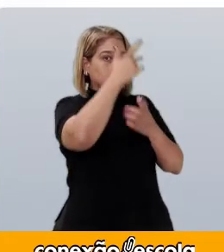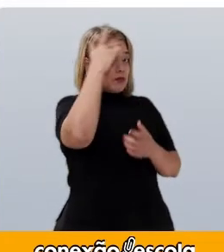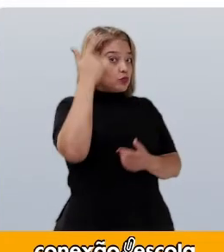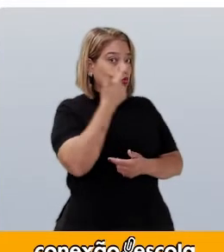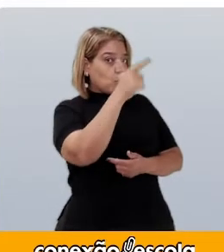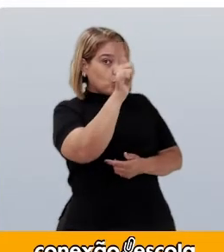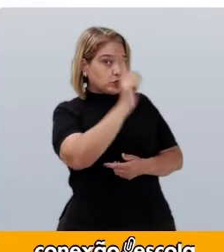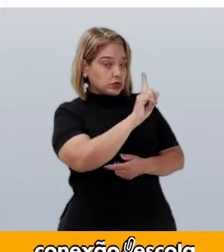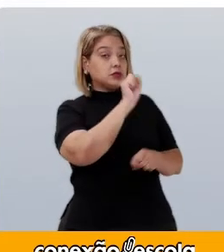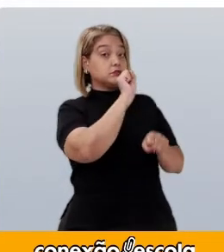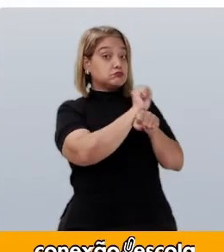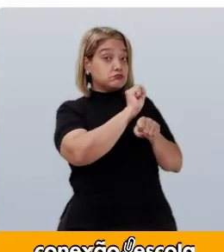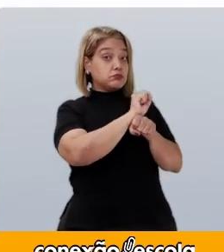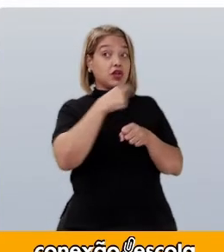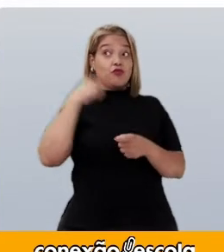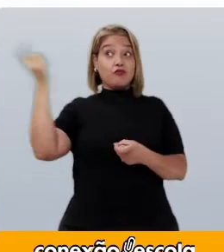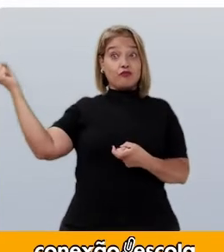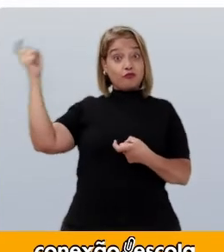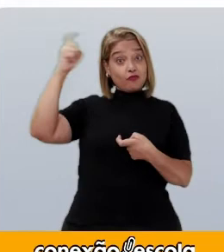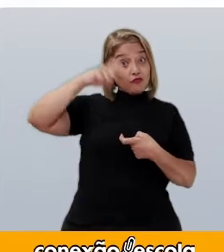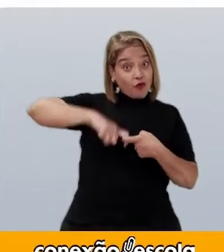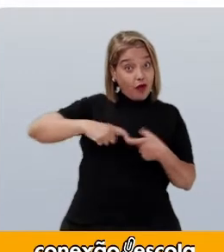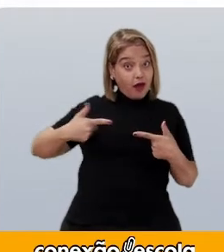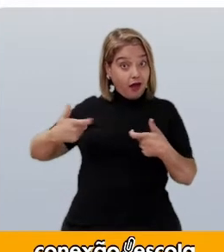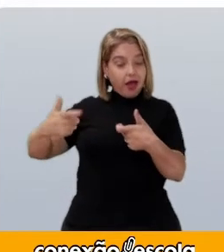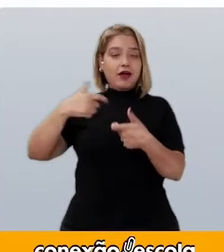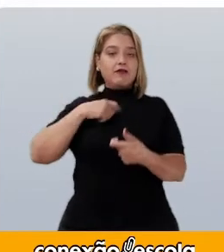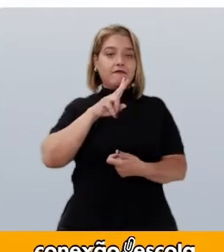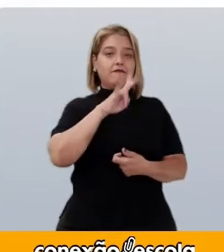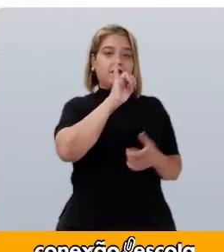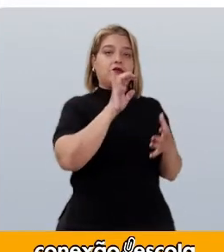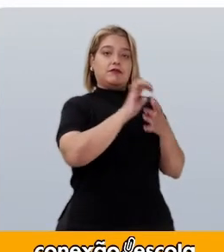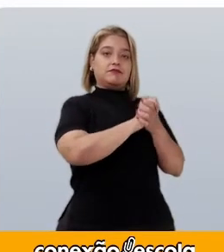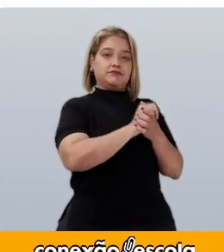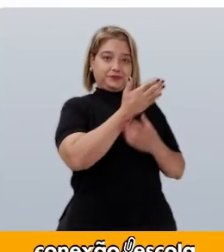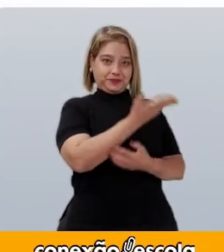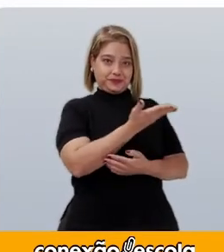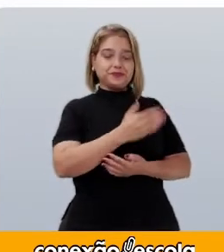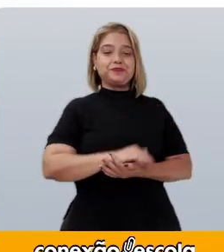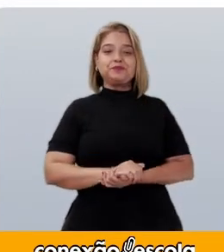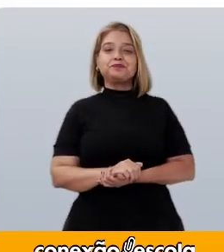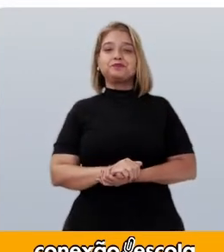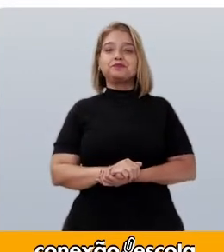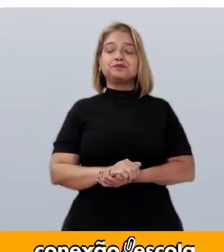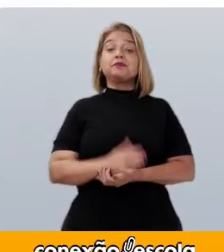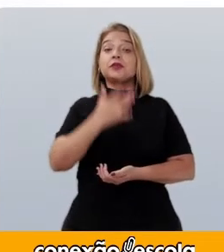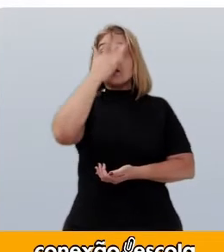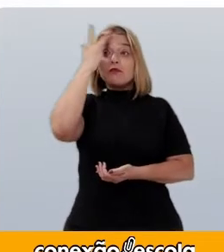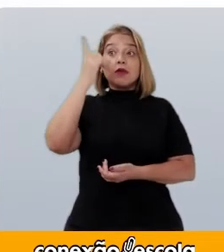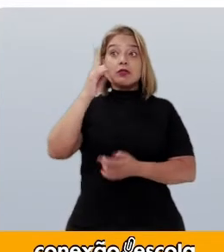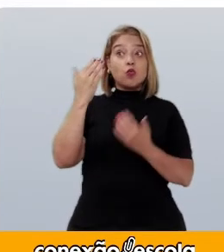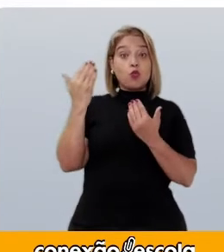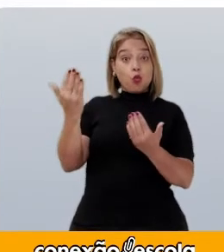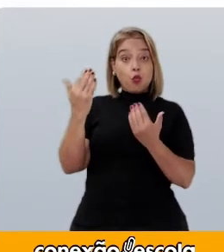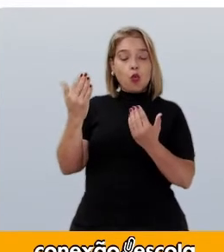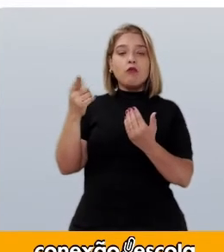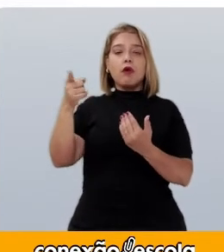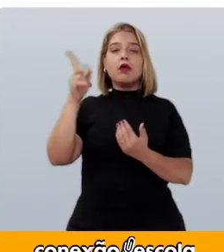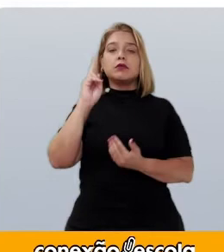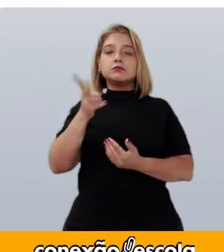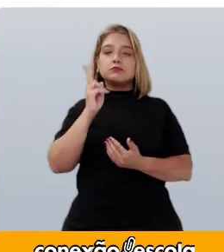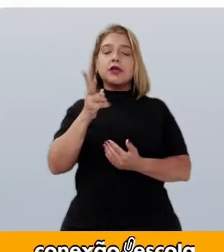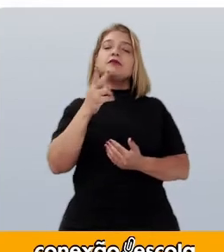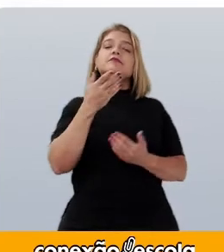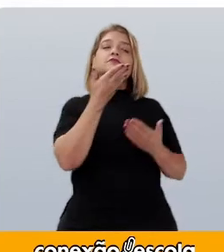outro, que quando ele voltasse, casaria com ela. Para ninguém desconfiar, o rapaz